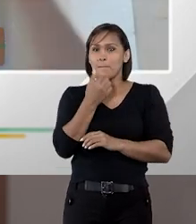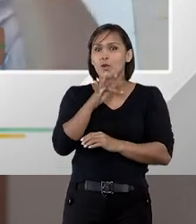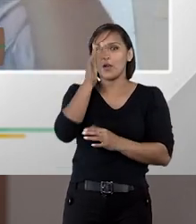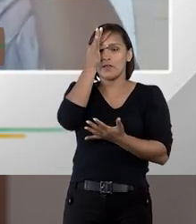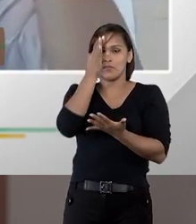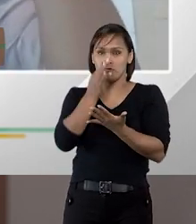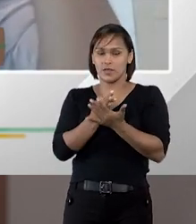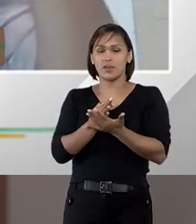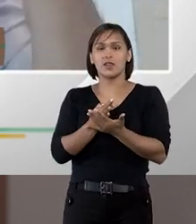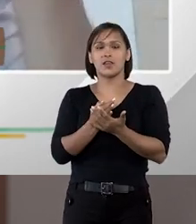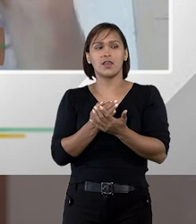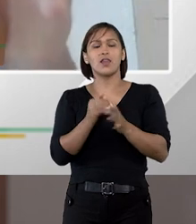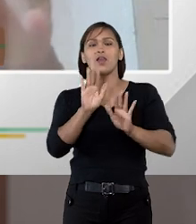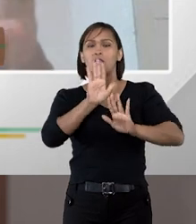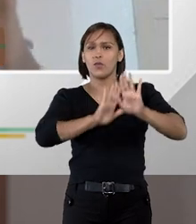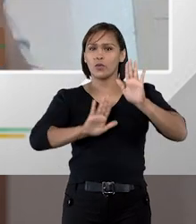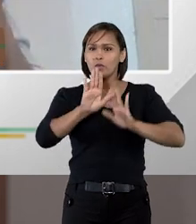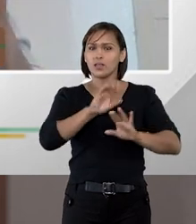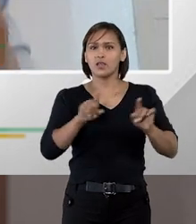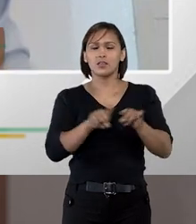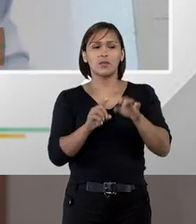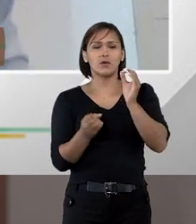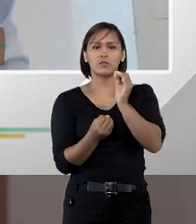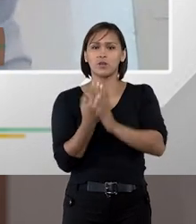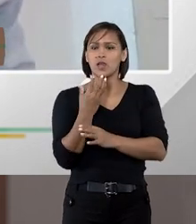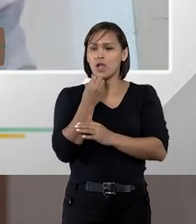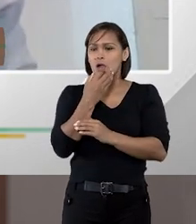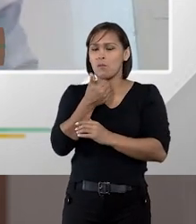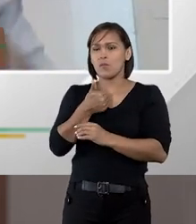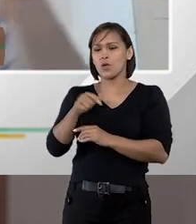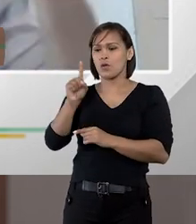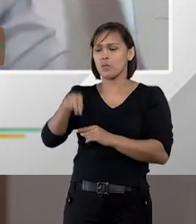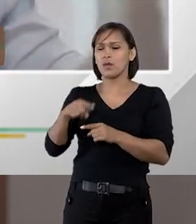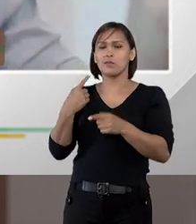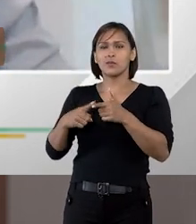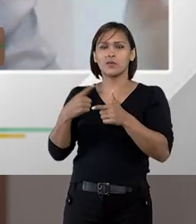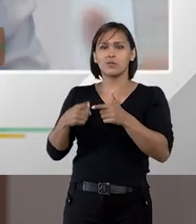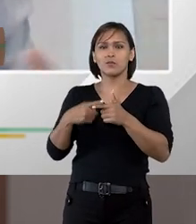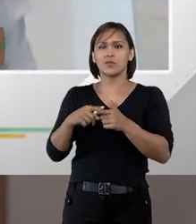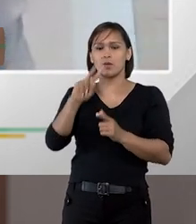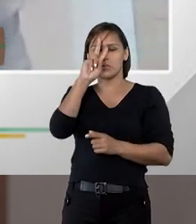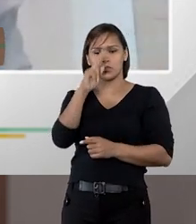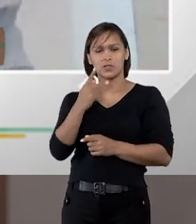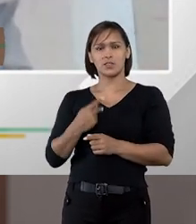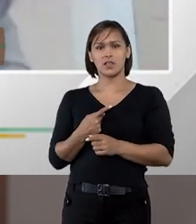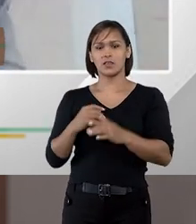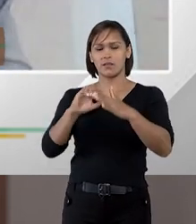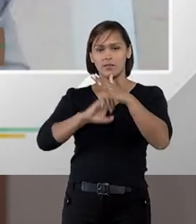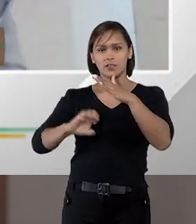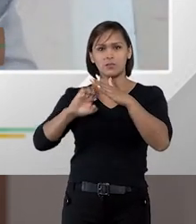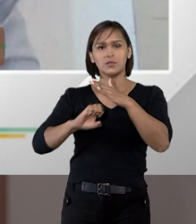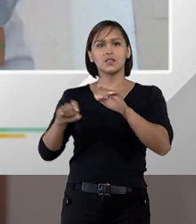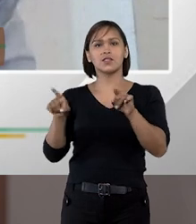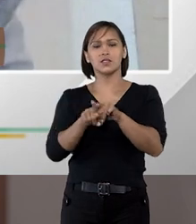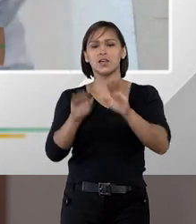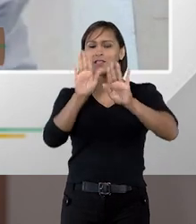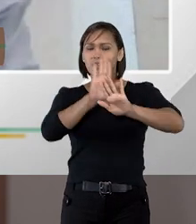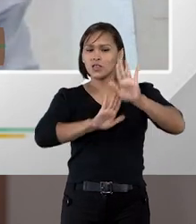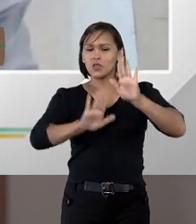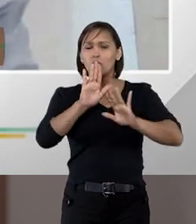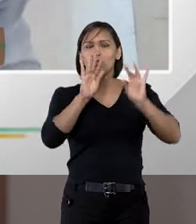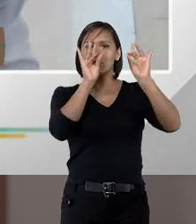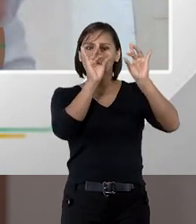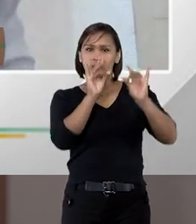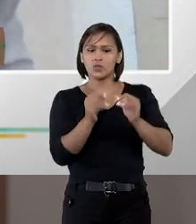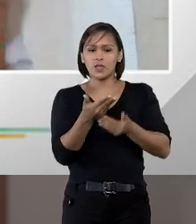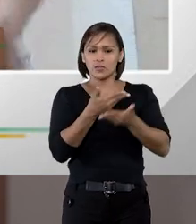a boa-fé ela tem o cuidado de criar benefícios para programas de integridade feitos em empresas ela tem o